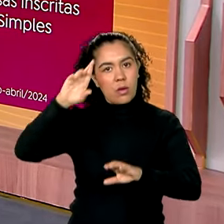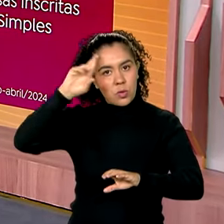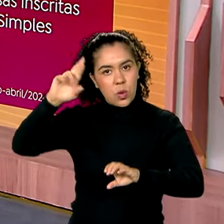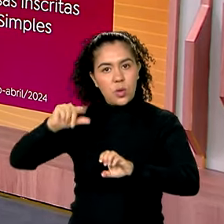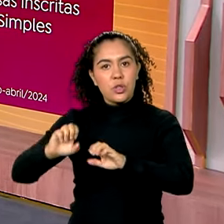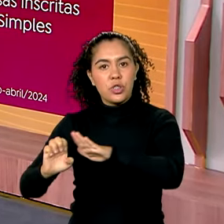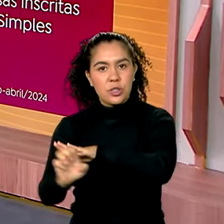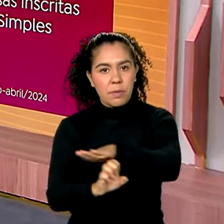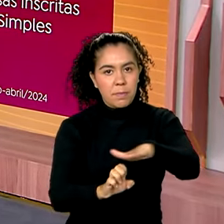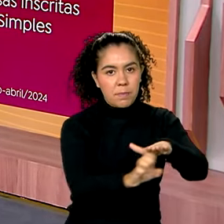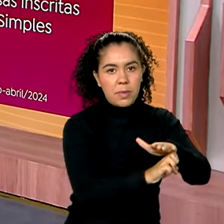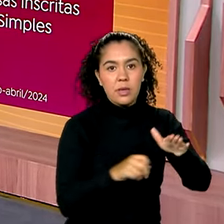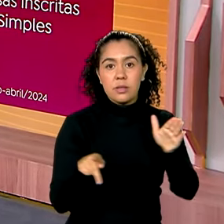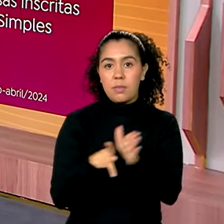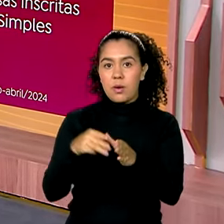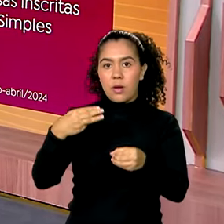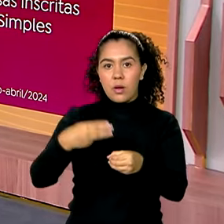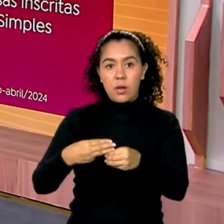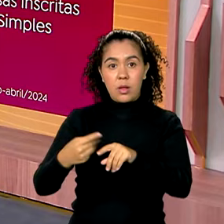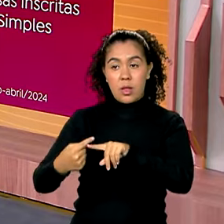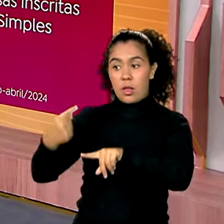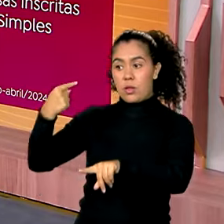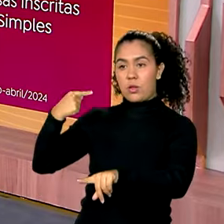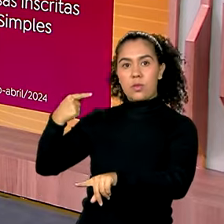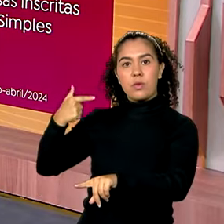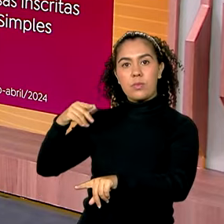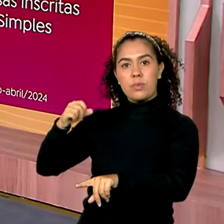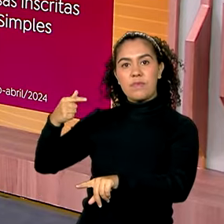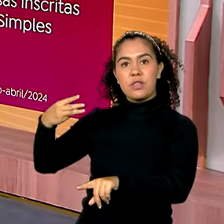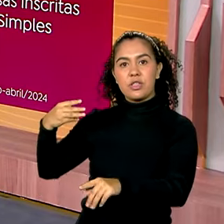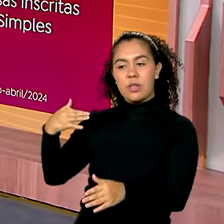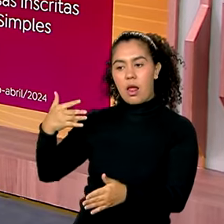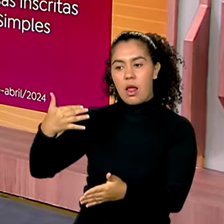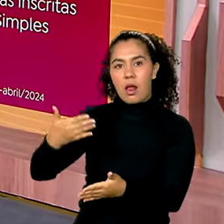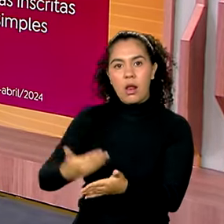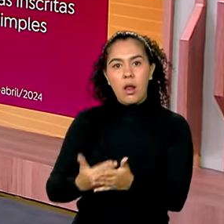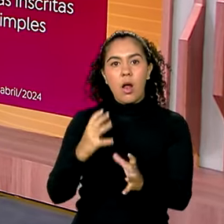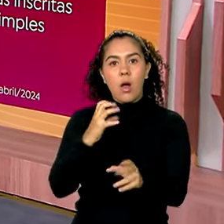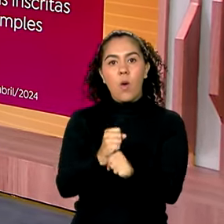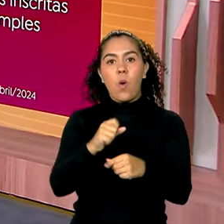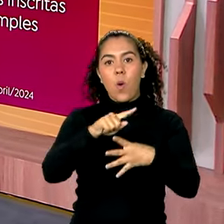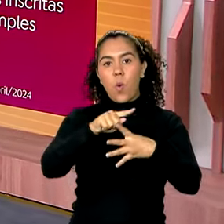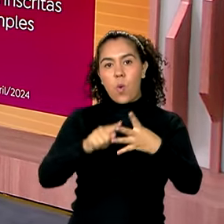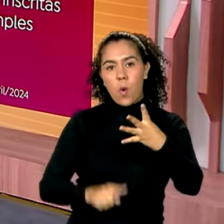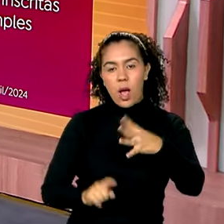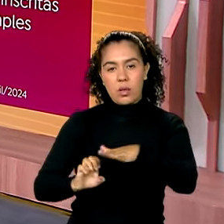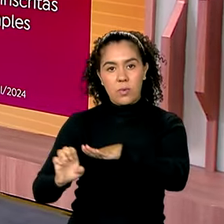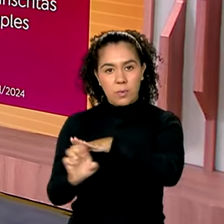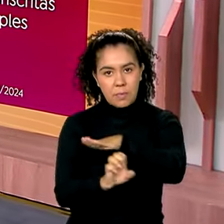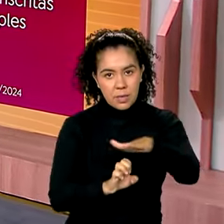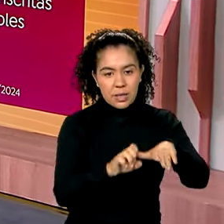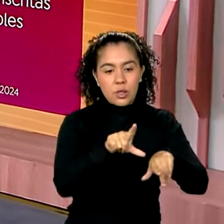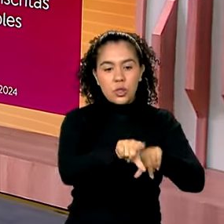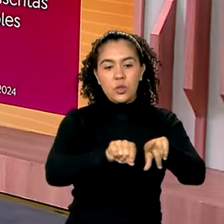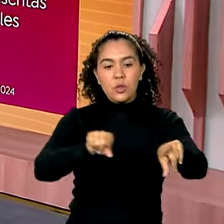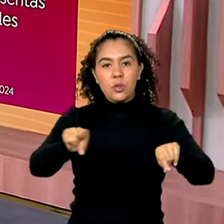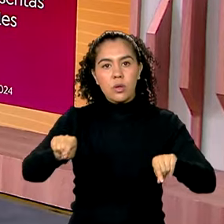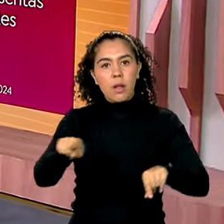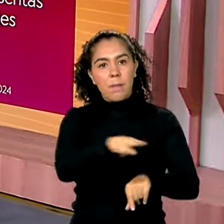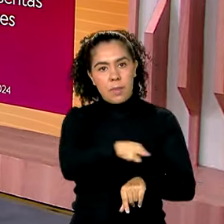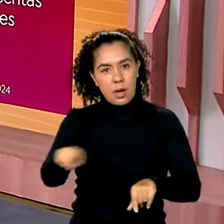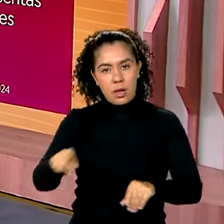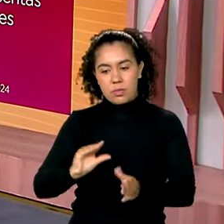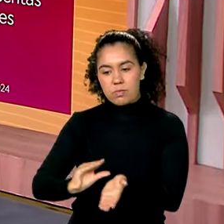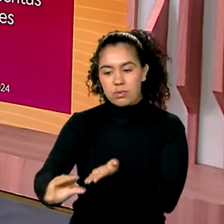Desde 2023, quatro empresas da cidade foram selecionadas para receber apoio a projetos de